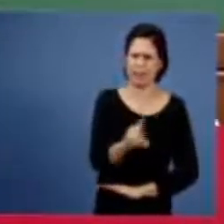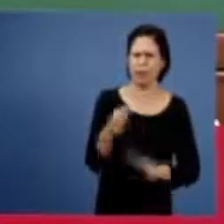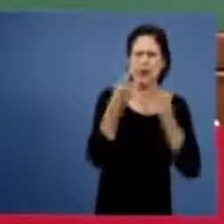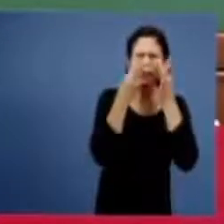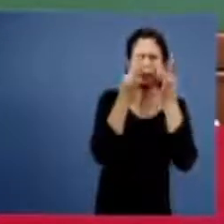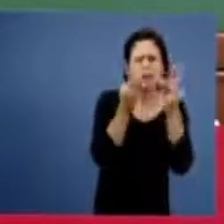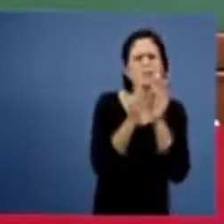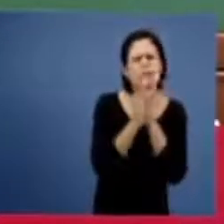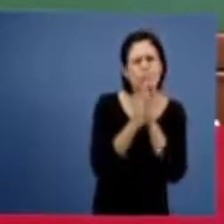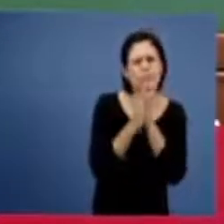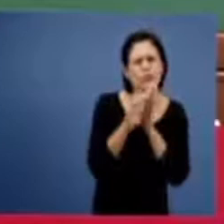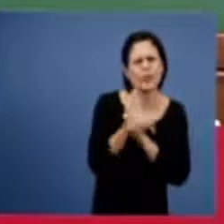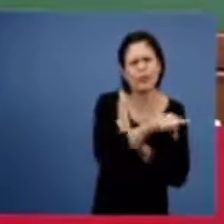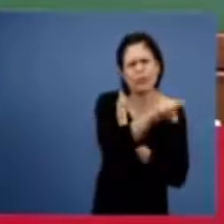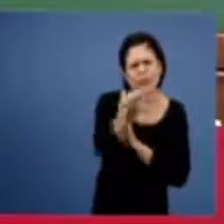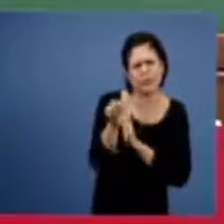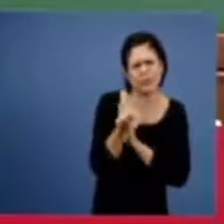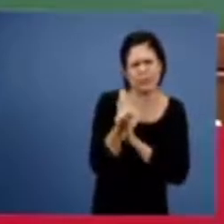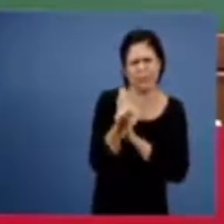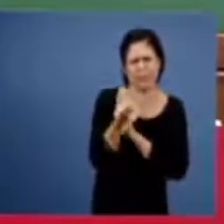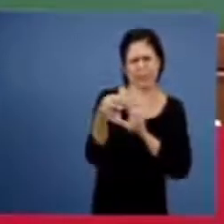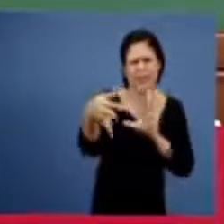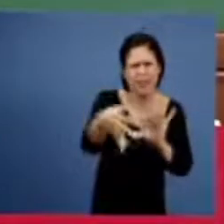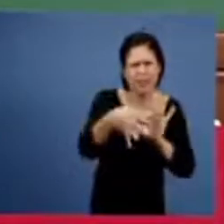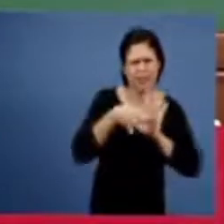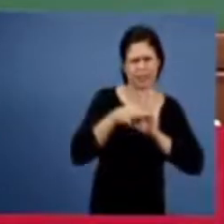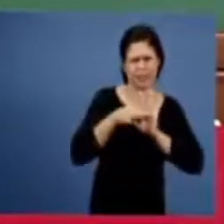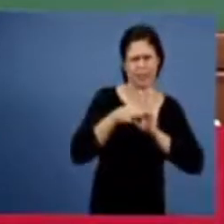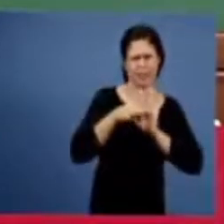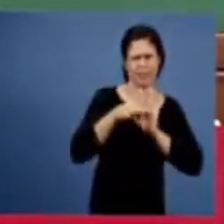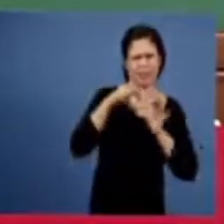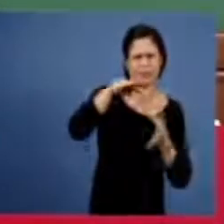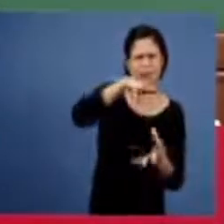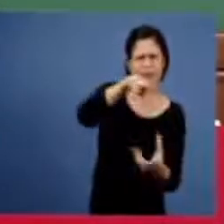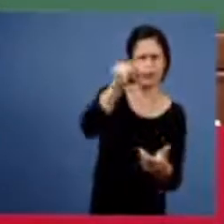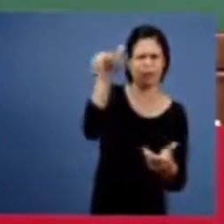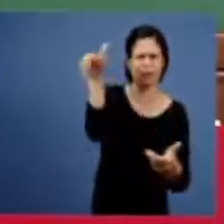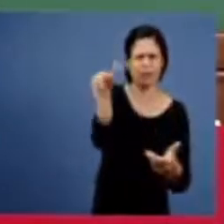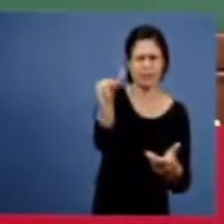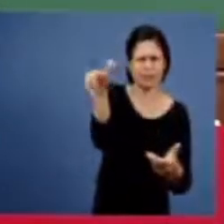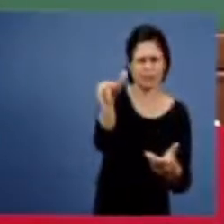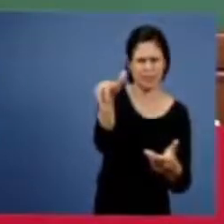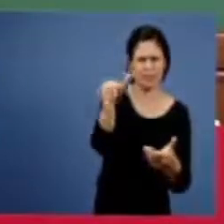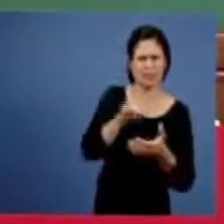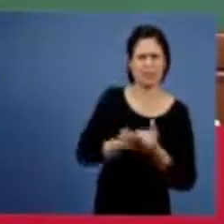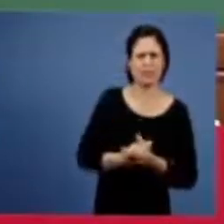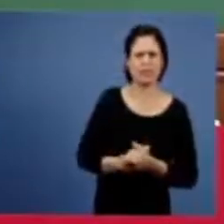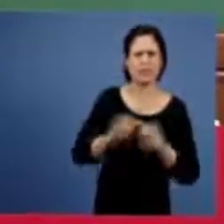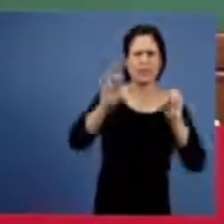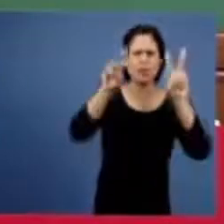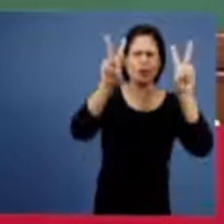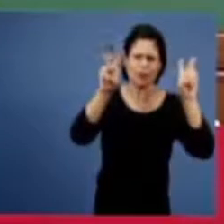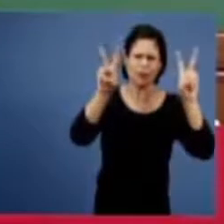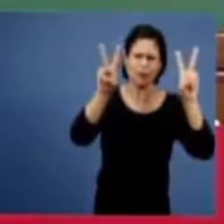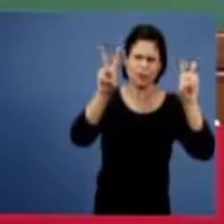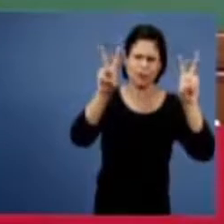nossos irmãos todos que estão conosco via satélite de que o assunto